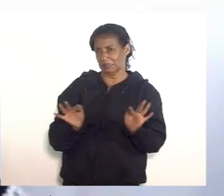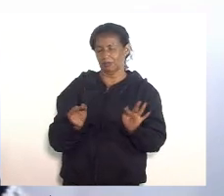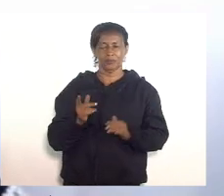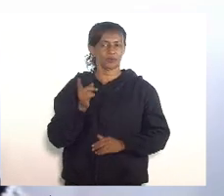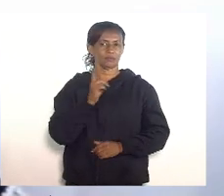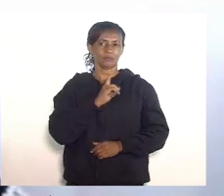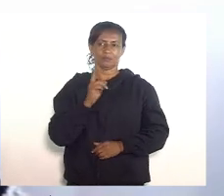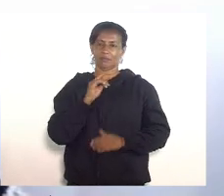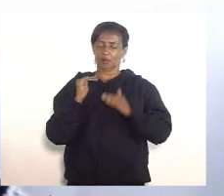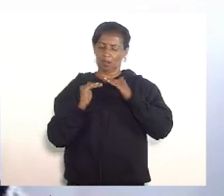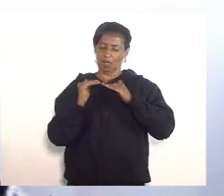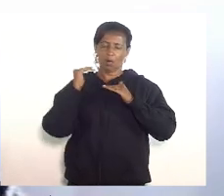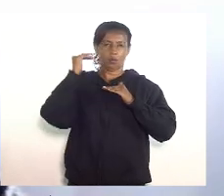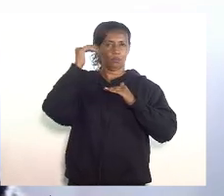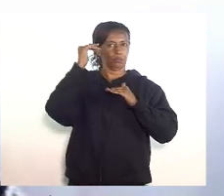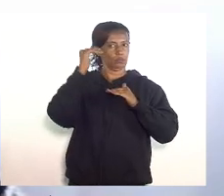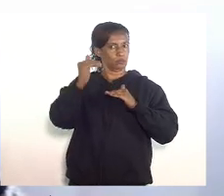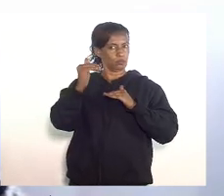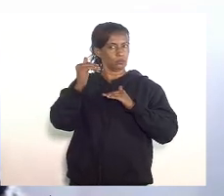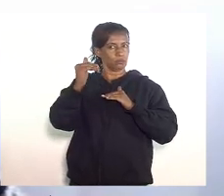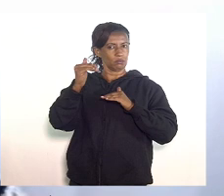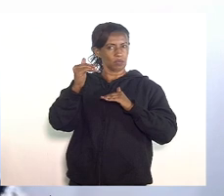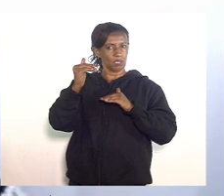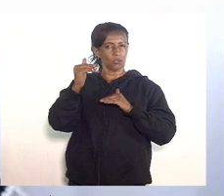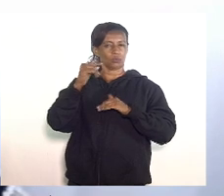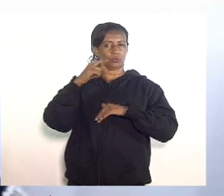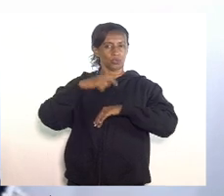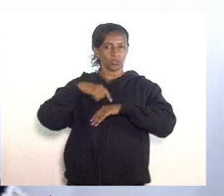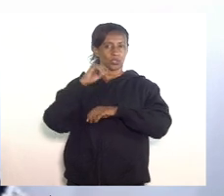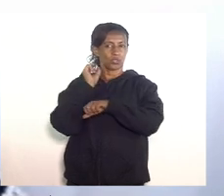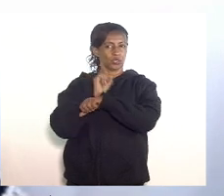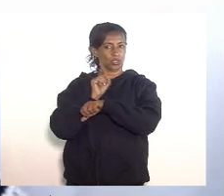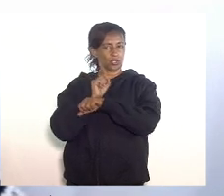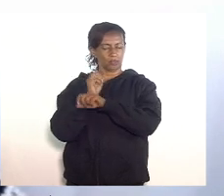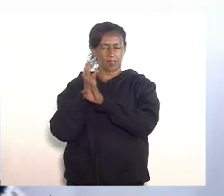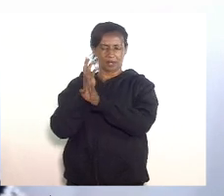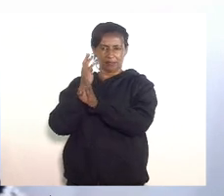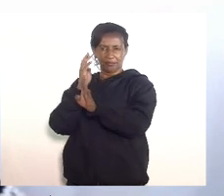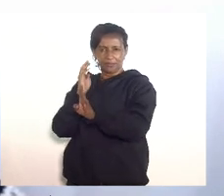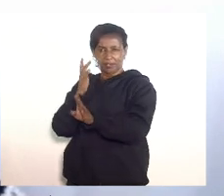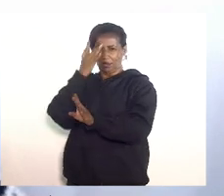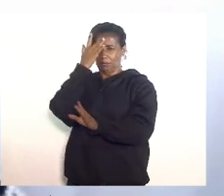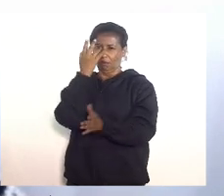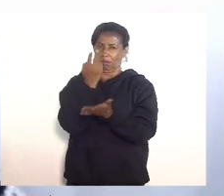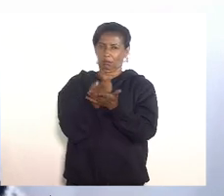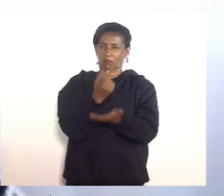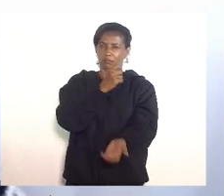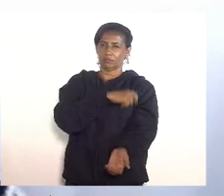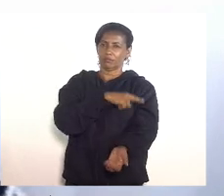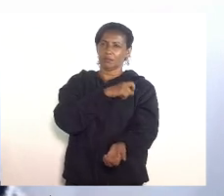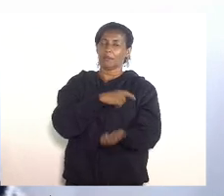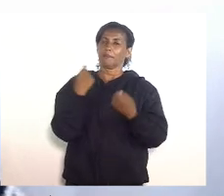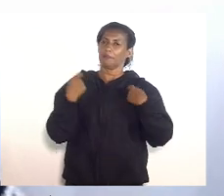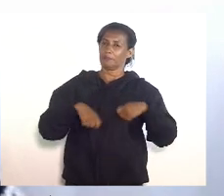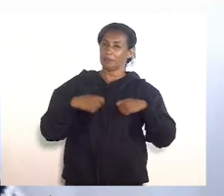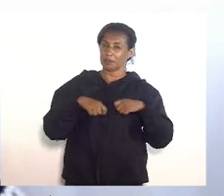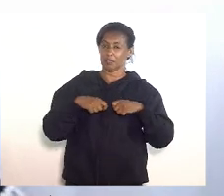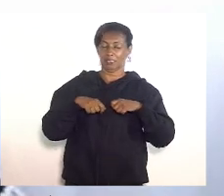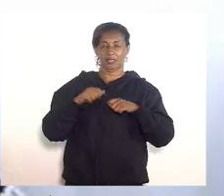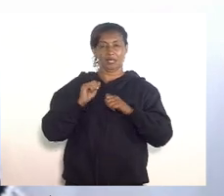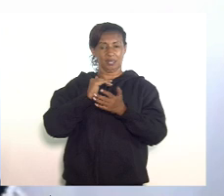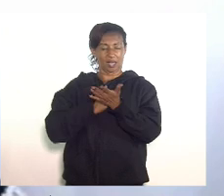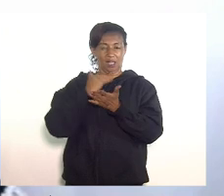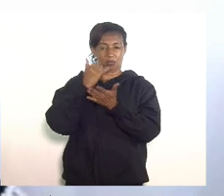diante de um aumento do tempo de espera de internação de um aumento da proliferação da contaminação